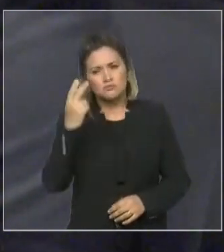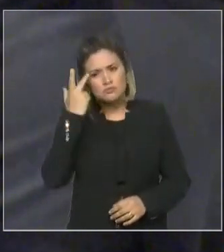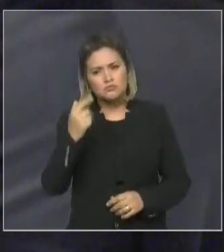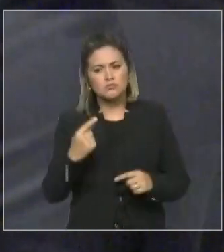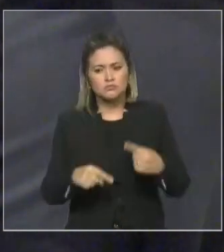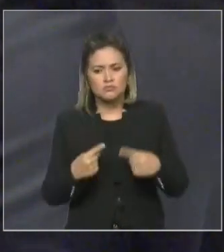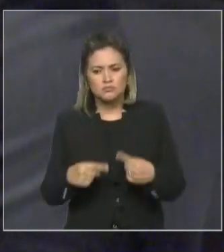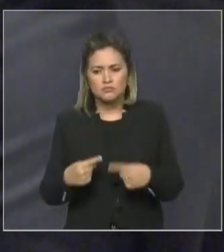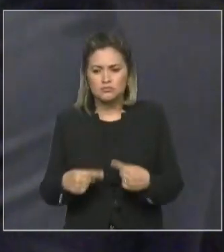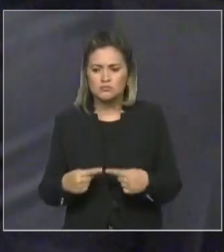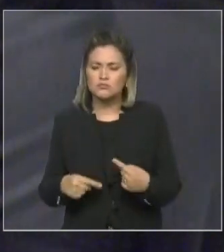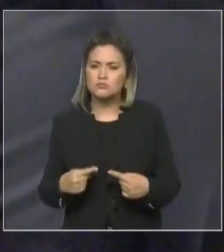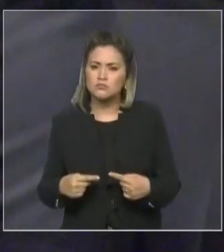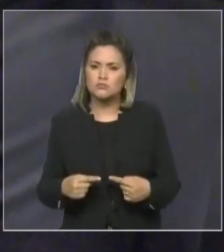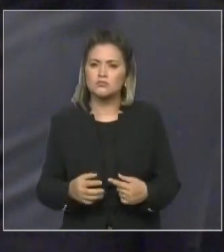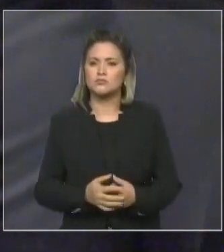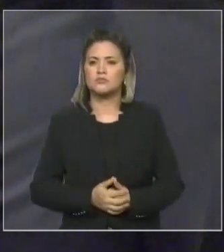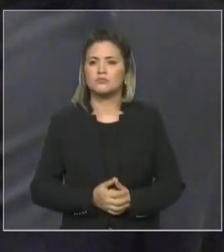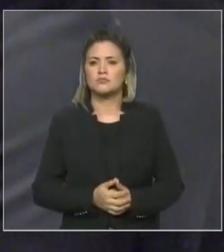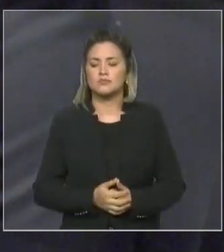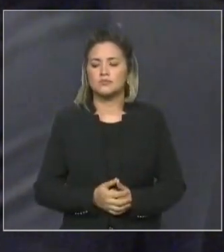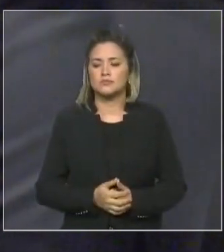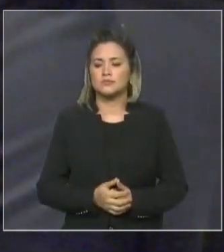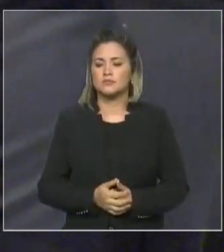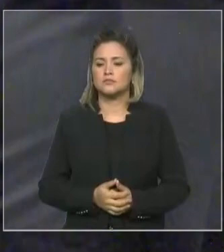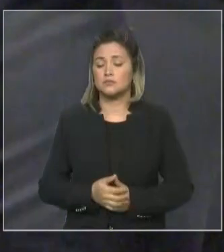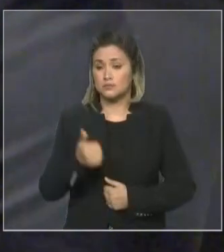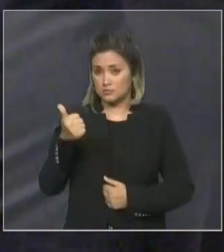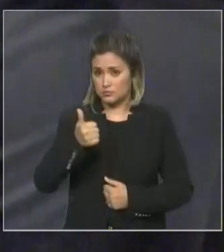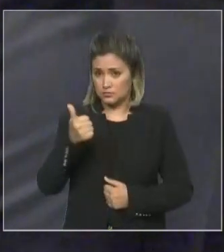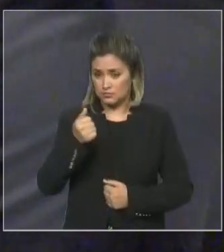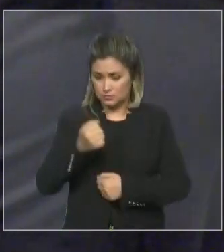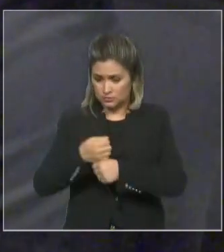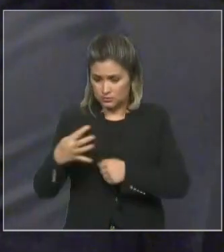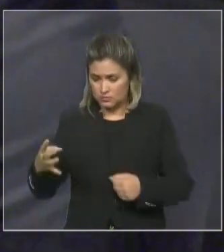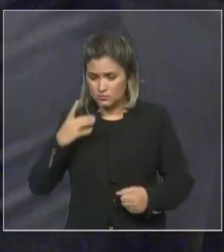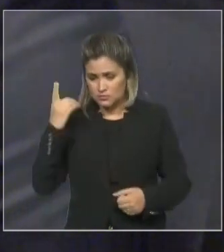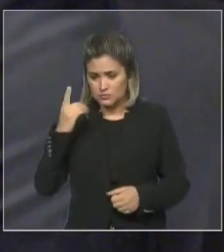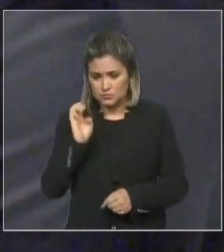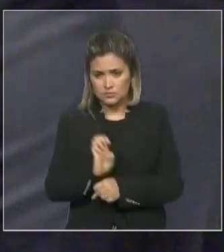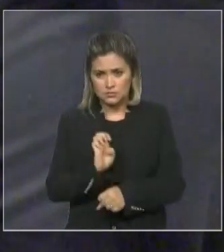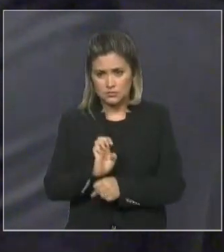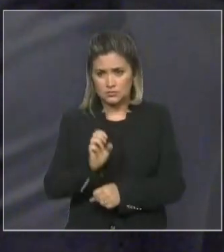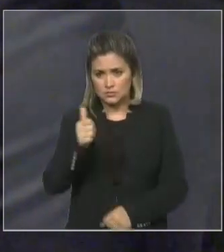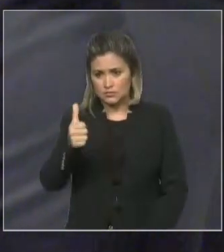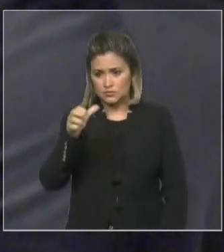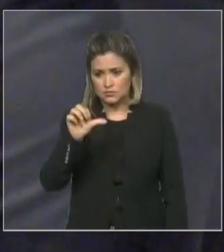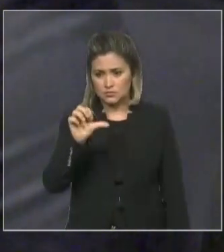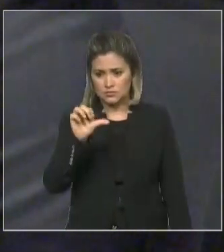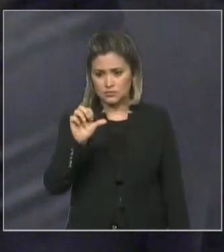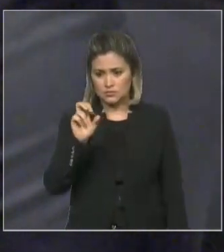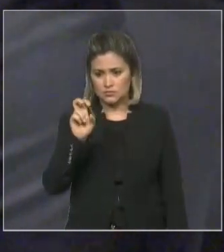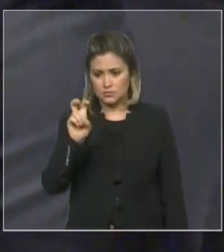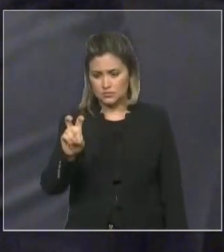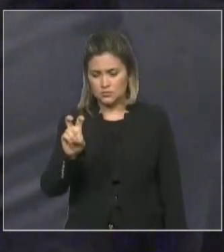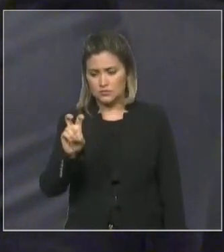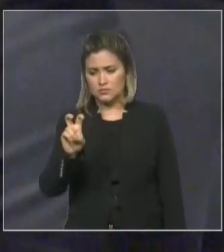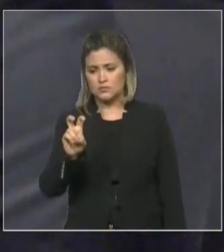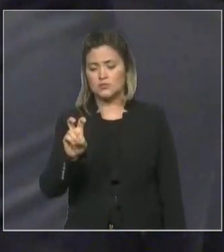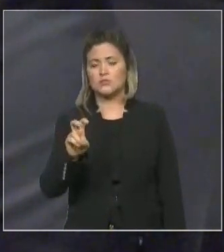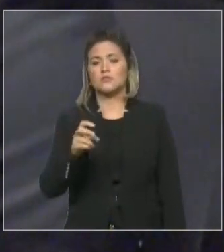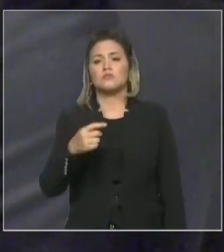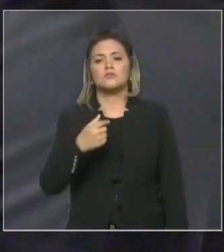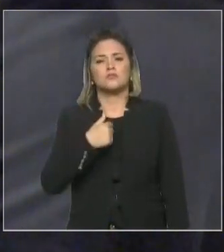digamos assim, participei desde o seu início, do seu primeiro mandato de deputado estadual, em 1995. Fala-se muito da sua